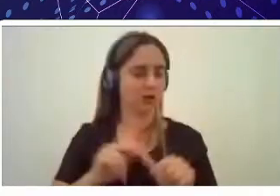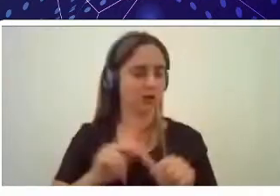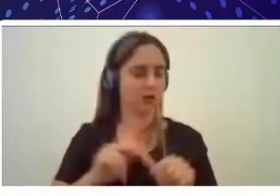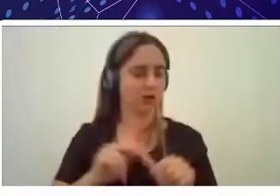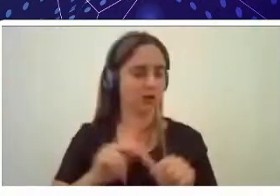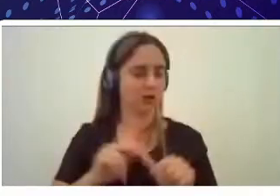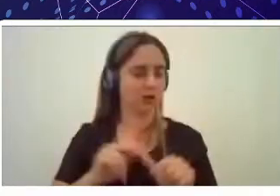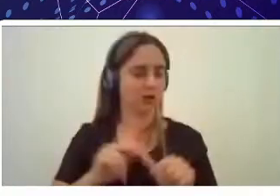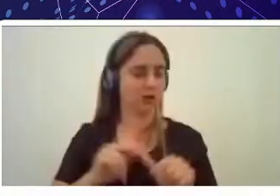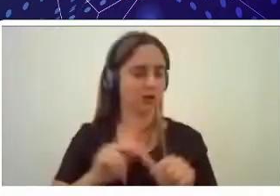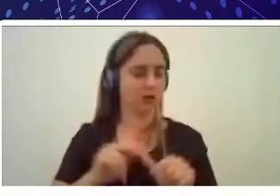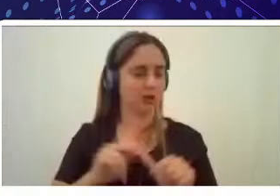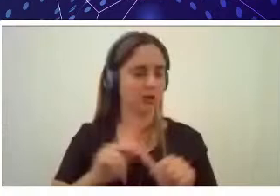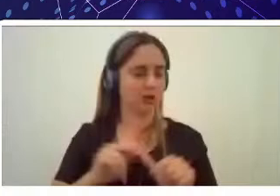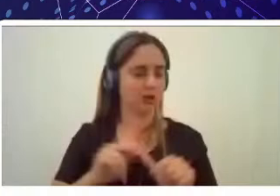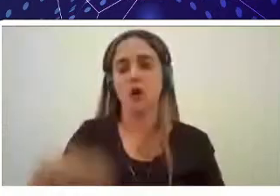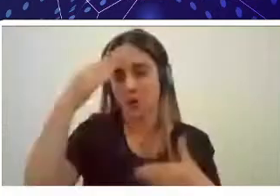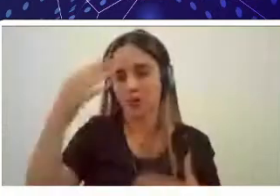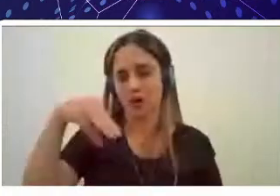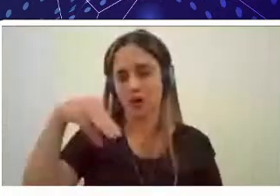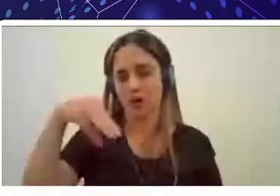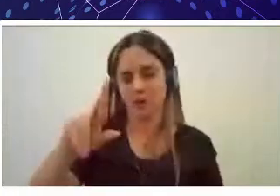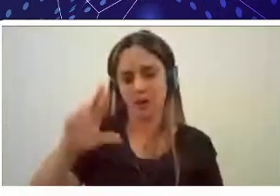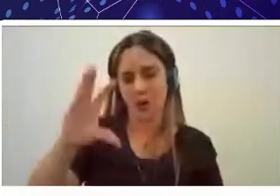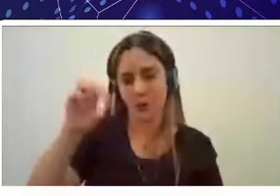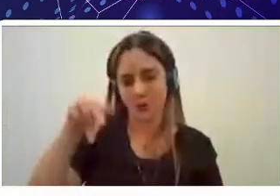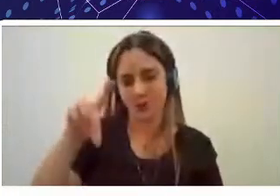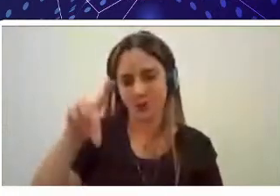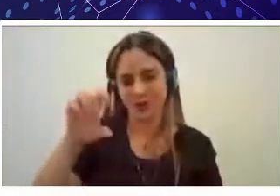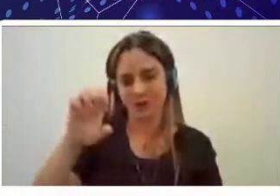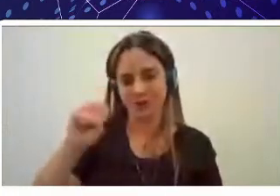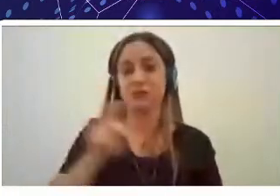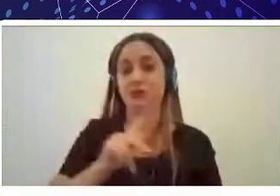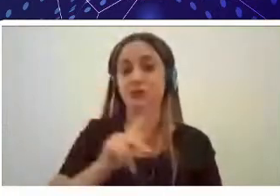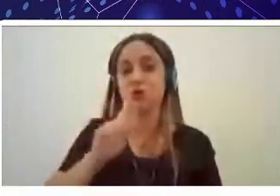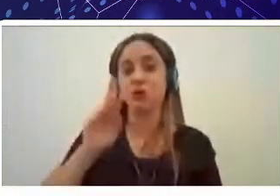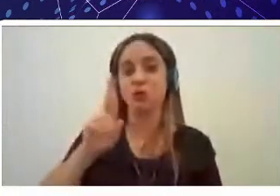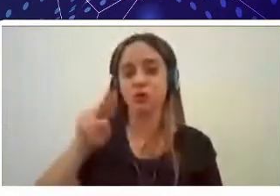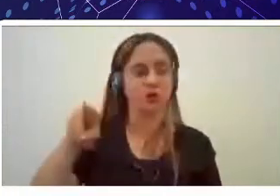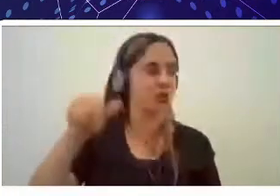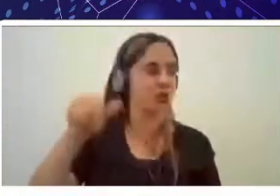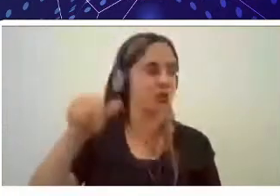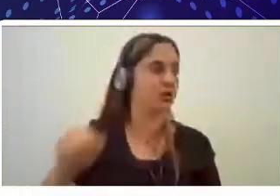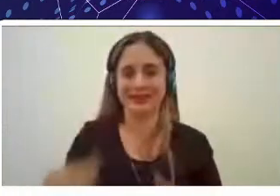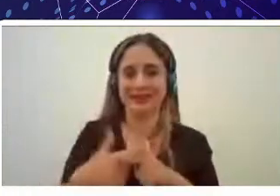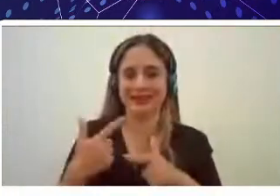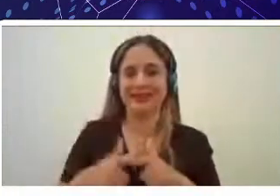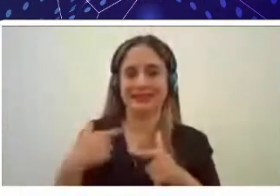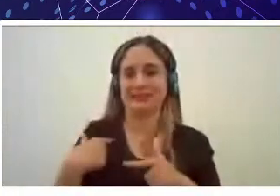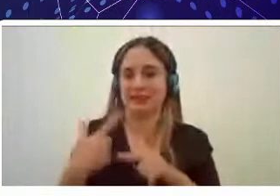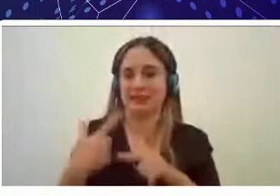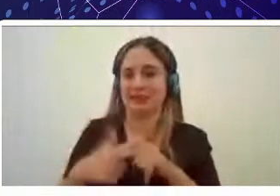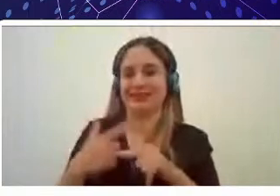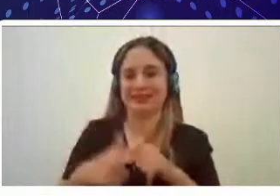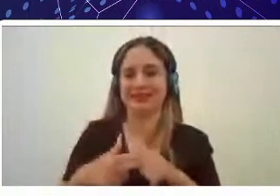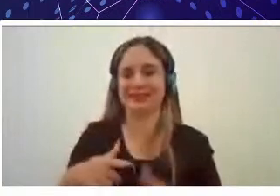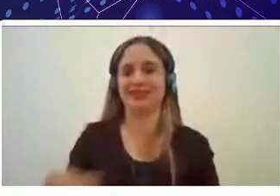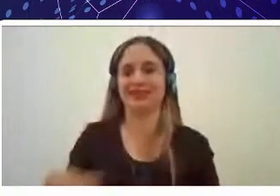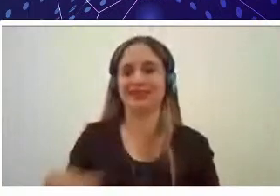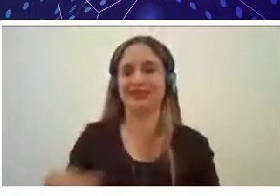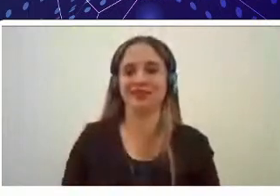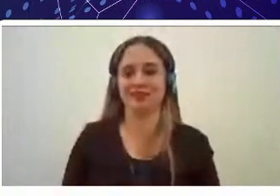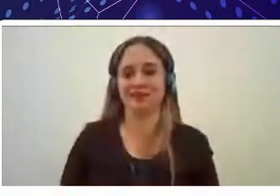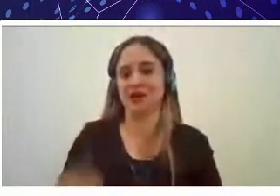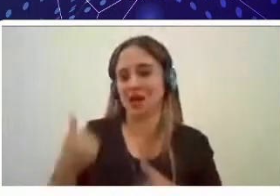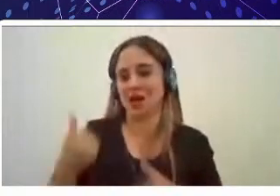Bom, agora eu estou de volta. Tivemos uns pequenos problemas técnicos aqui de uma construção, mas